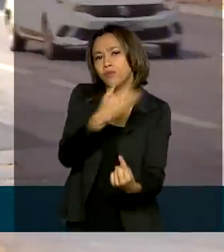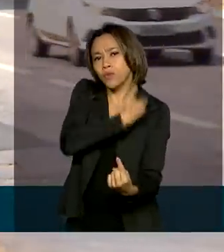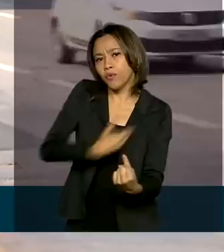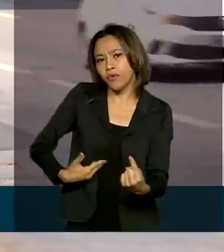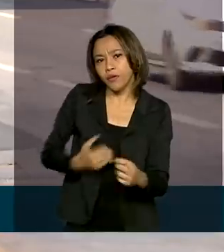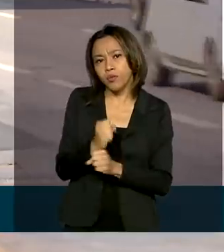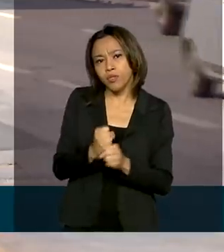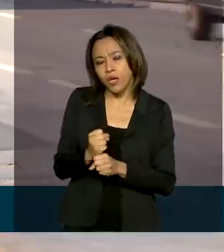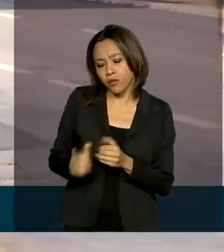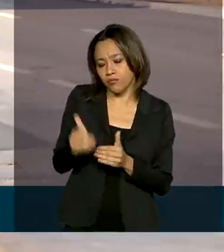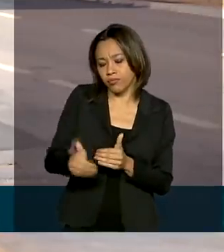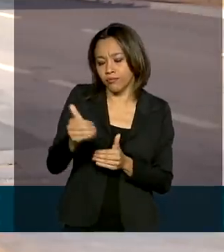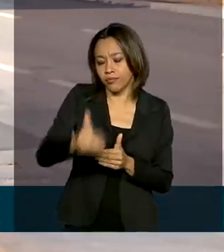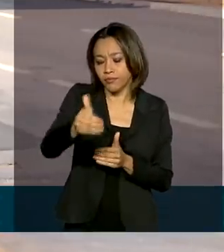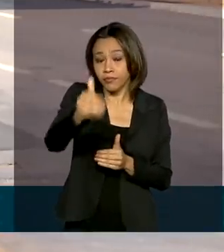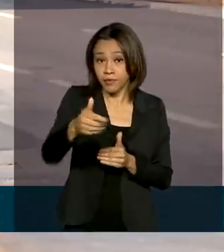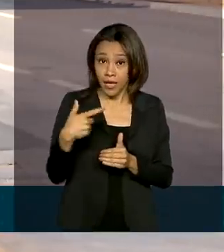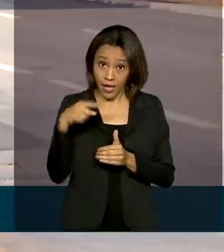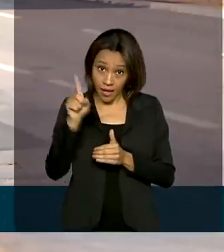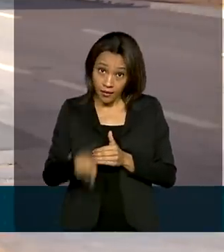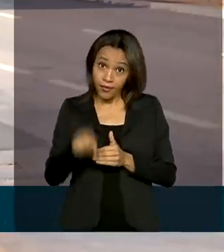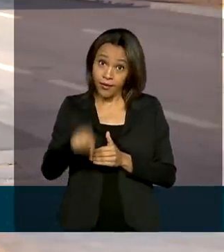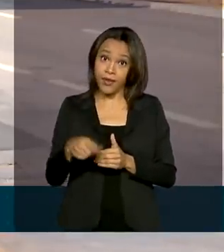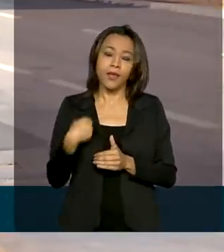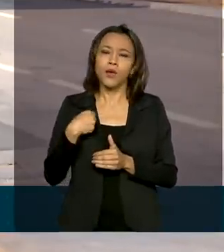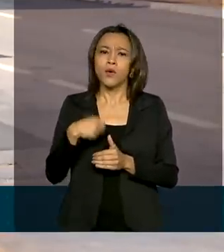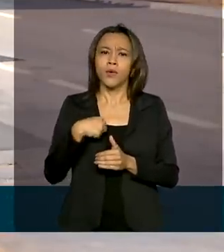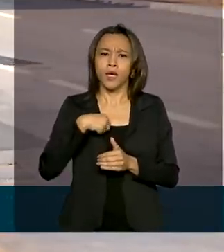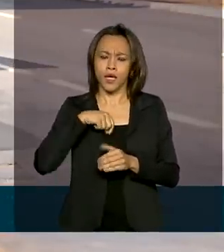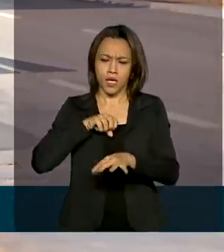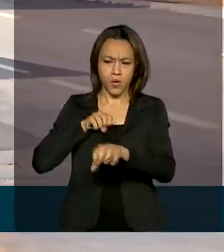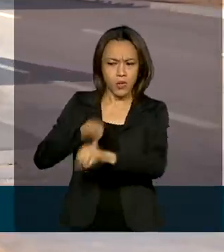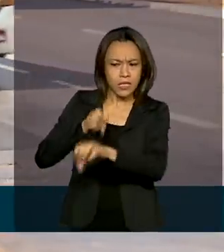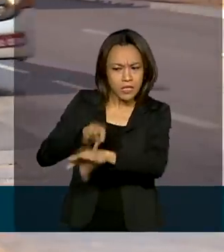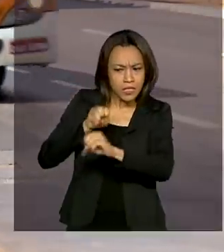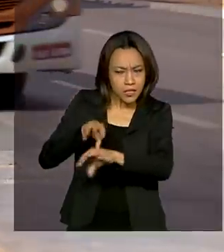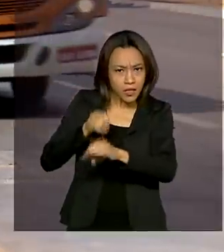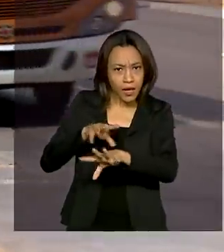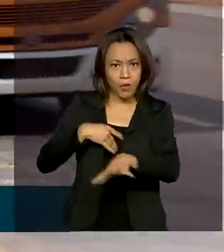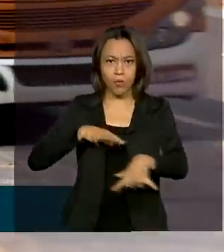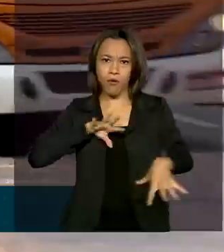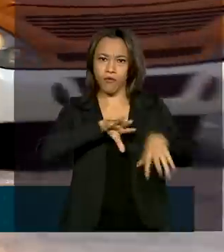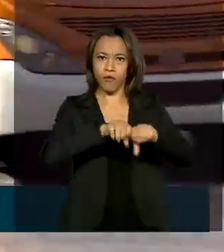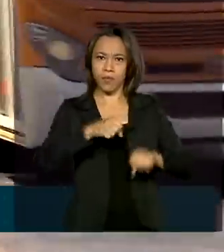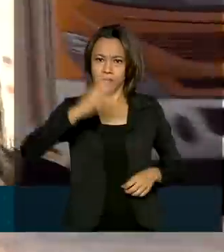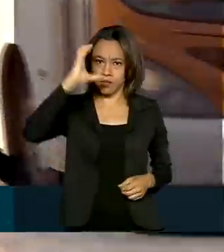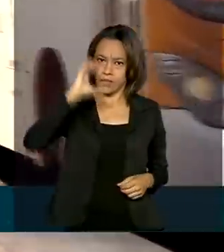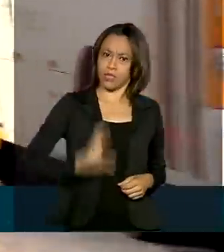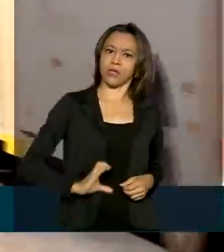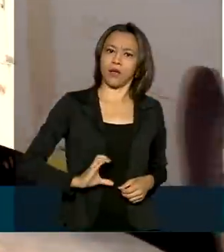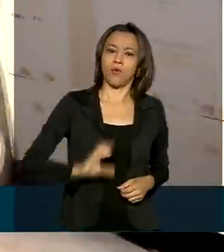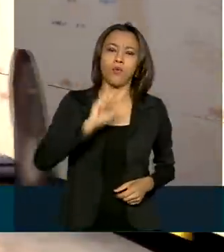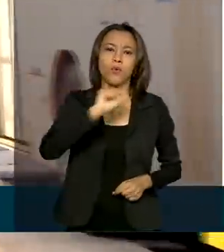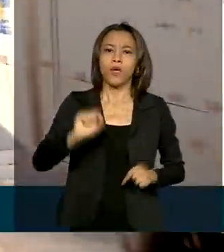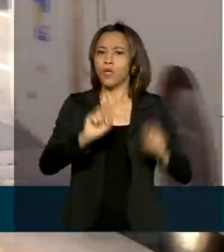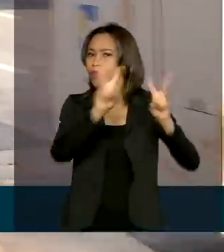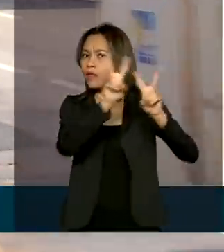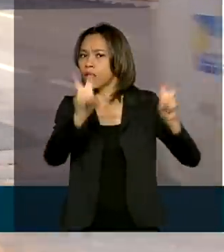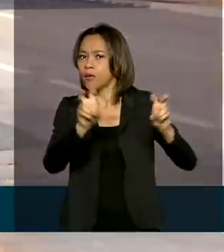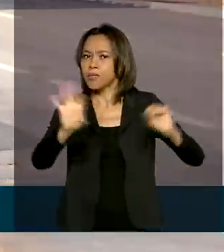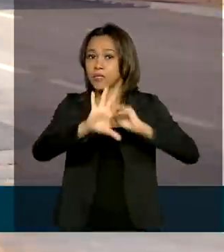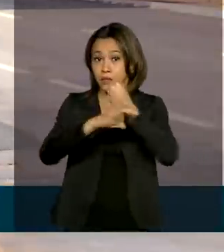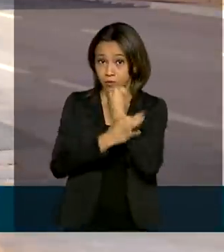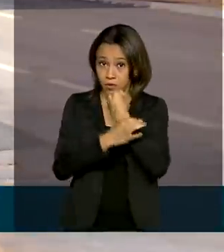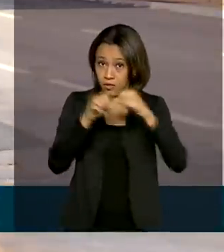é integrar a educação do condutor com a formação cidadã. A ideia é levar questões relacionadas à segurança no